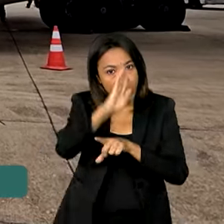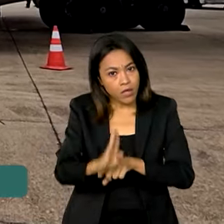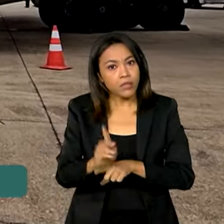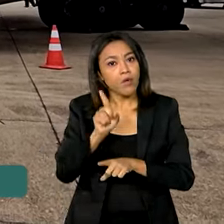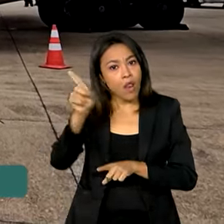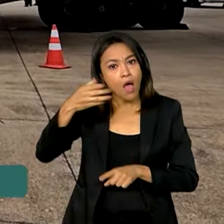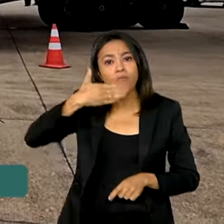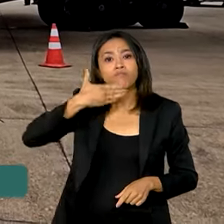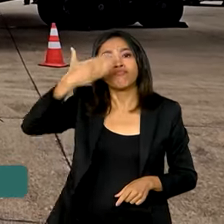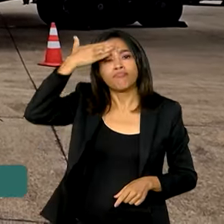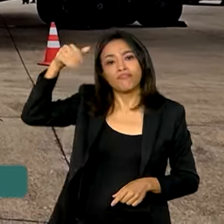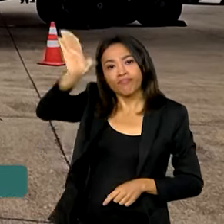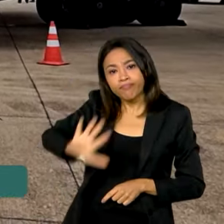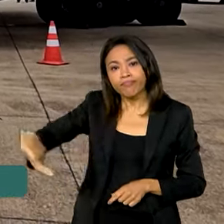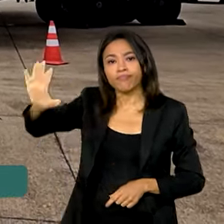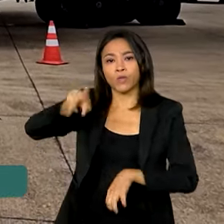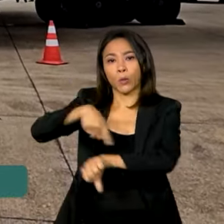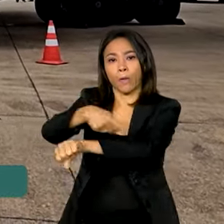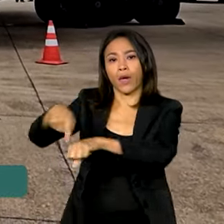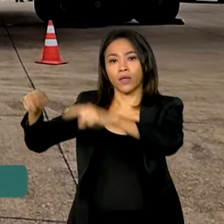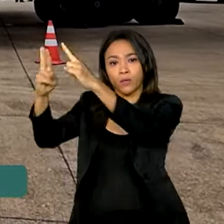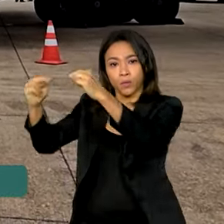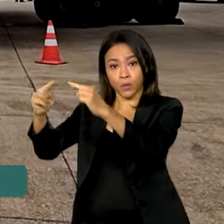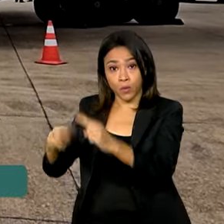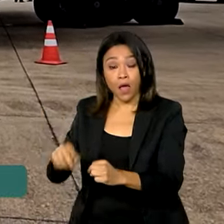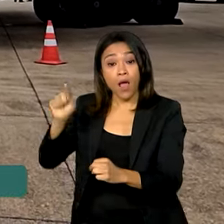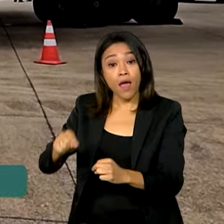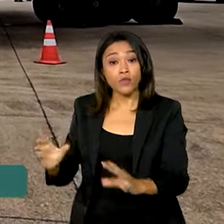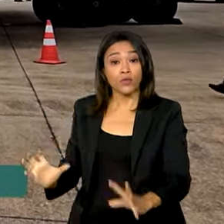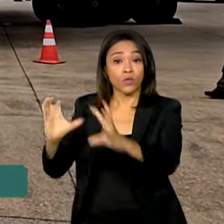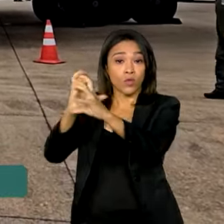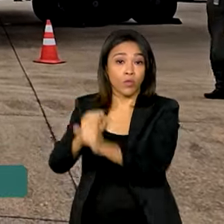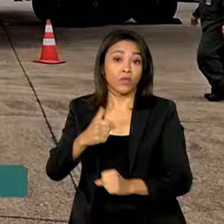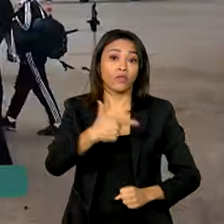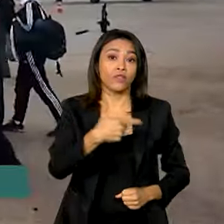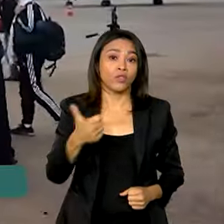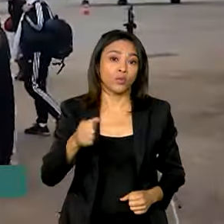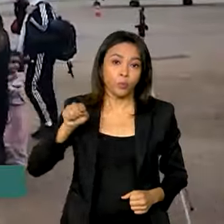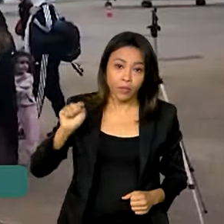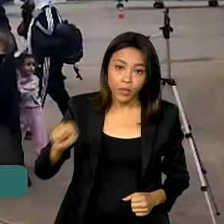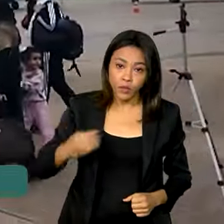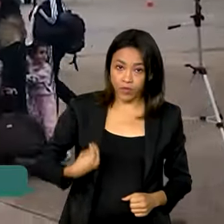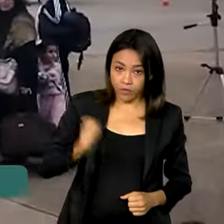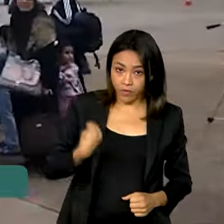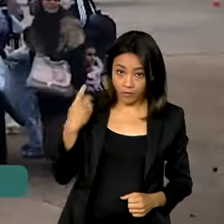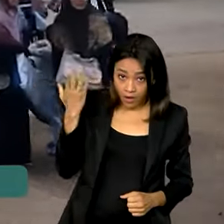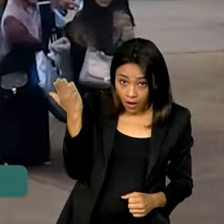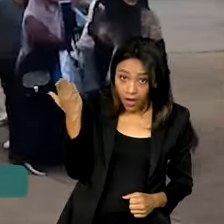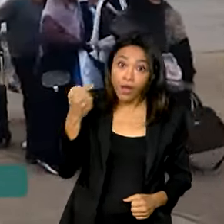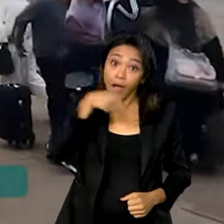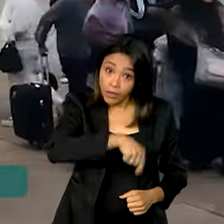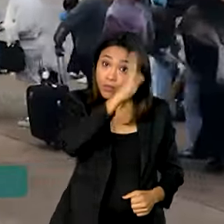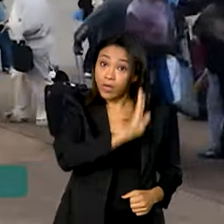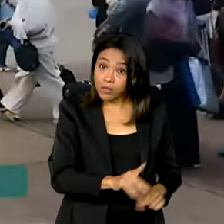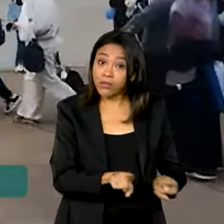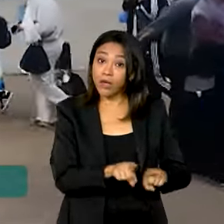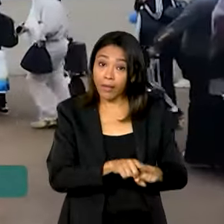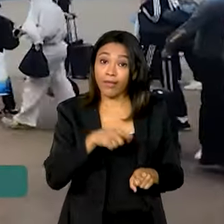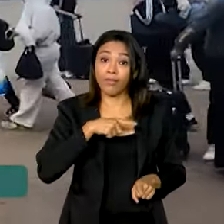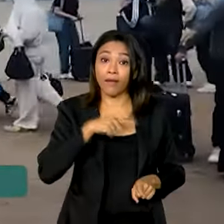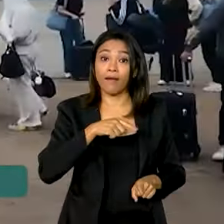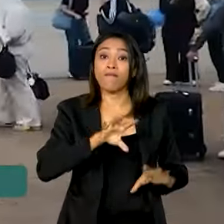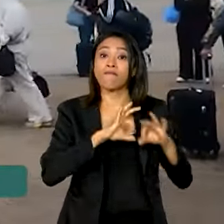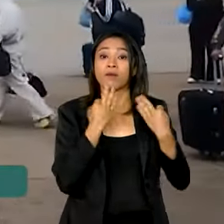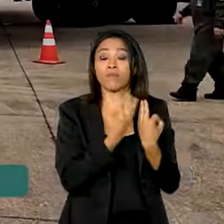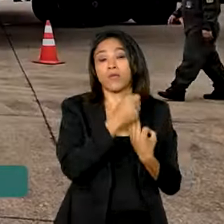Médio está no Líbano. São 21 mil brasileiros vivendo no país. E no Brasil também vivem muitos libaneses.